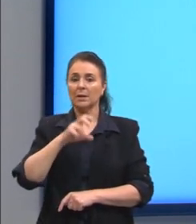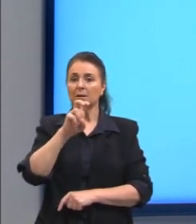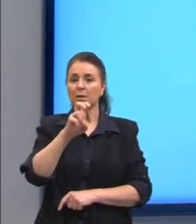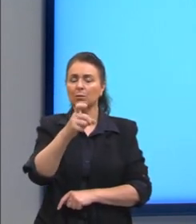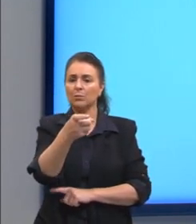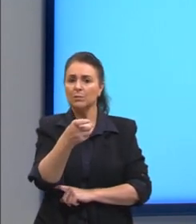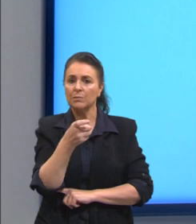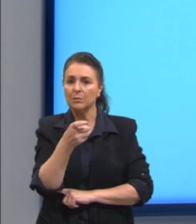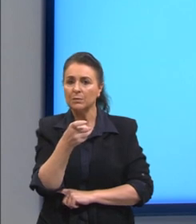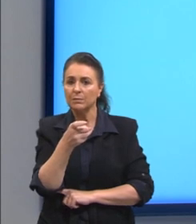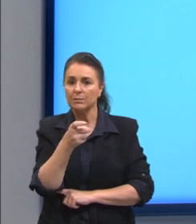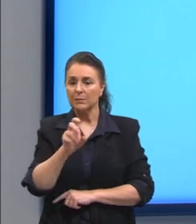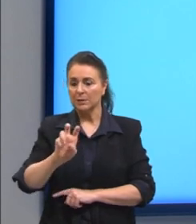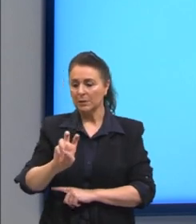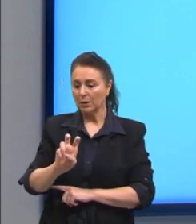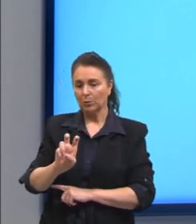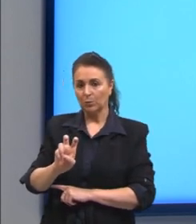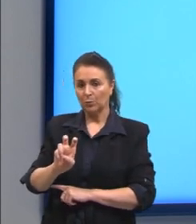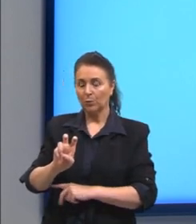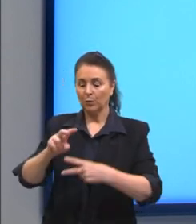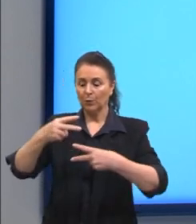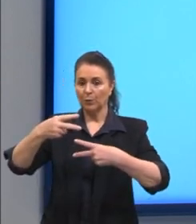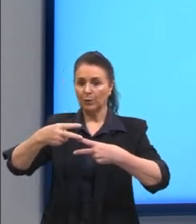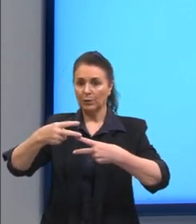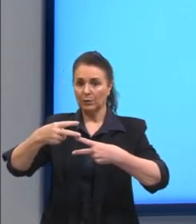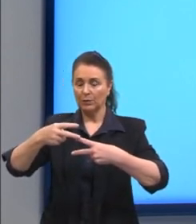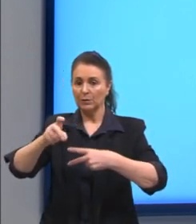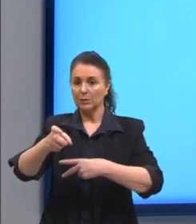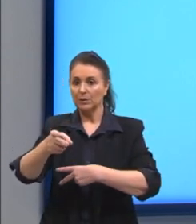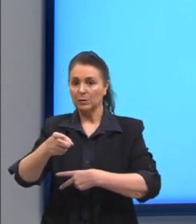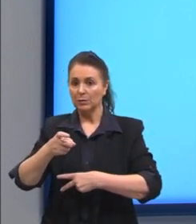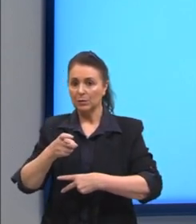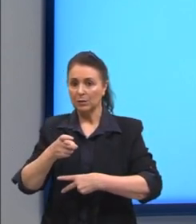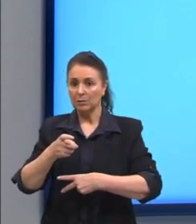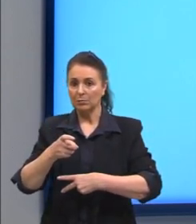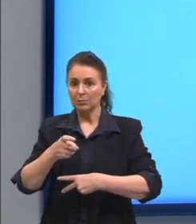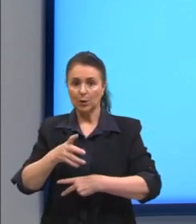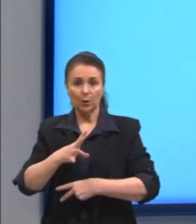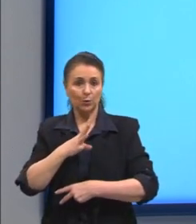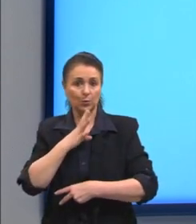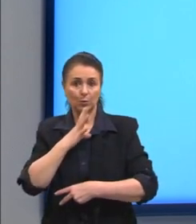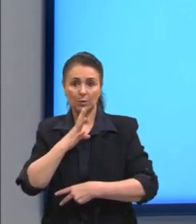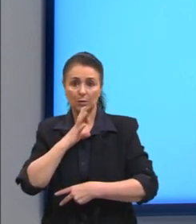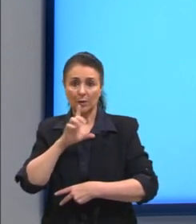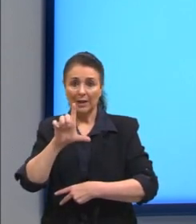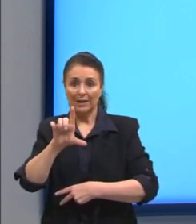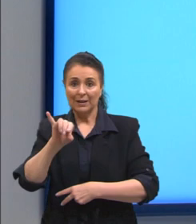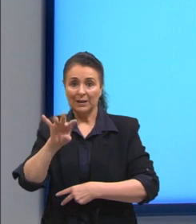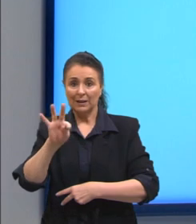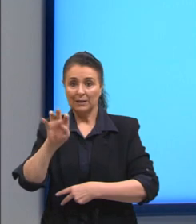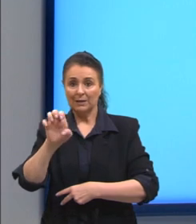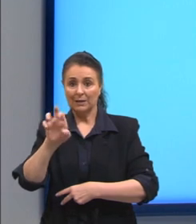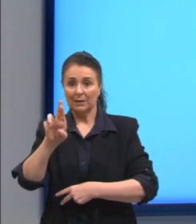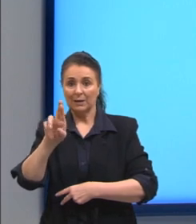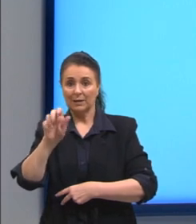5, o nosso coeficiente, e X, a nossa parte literal. Mas será sempre apenas